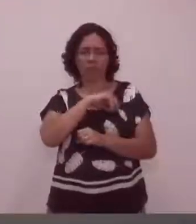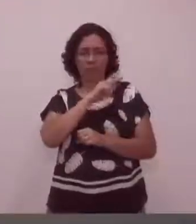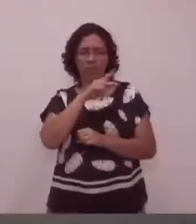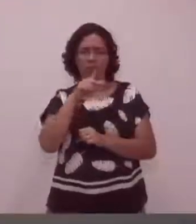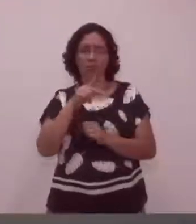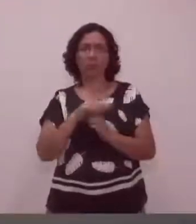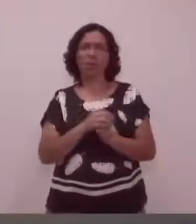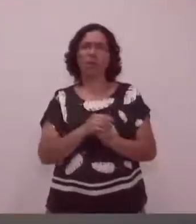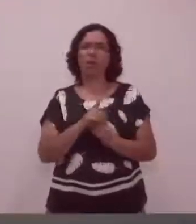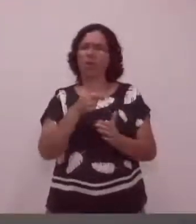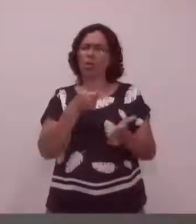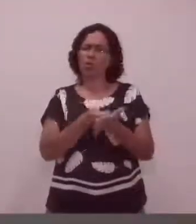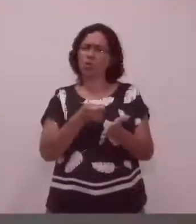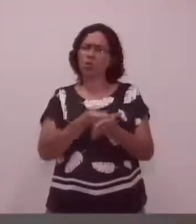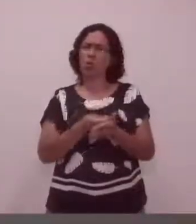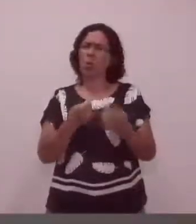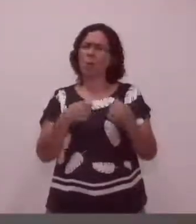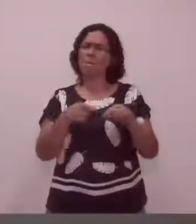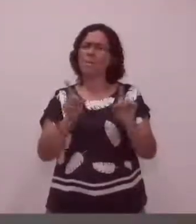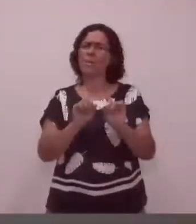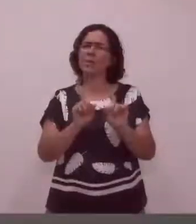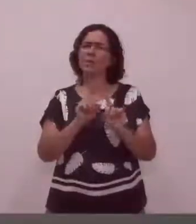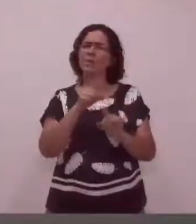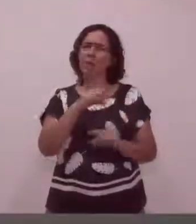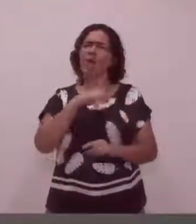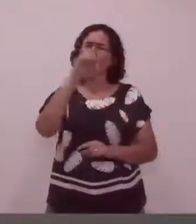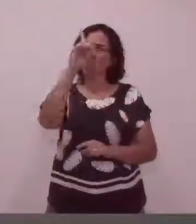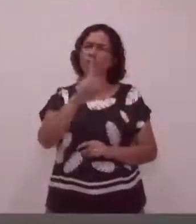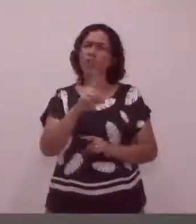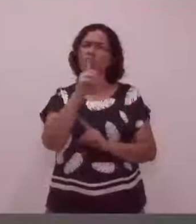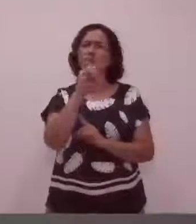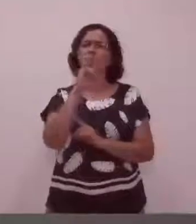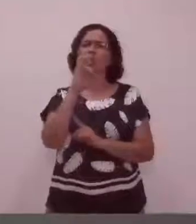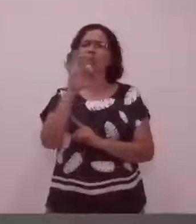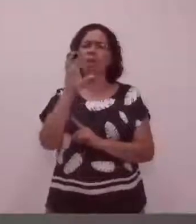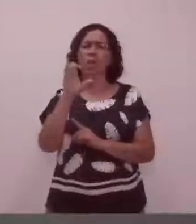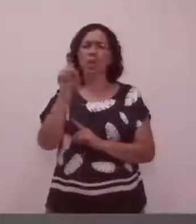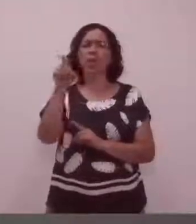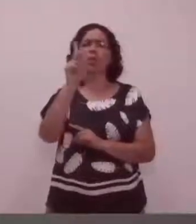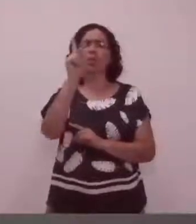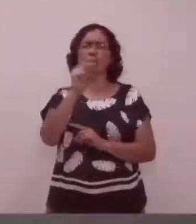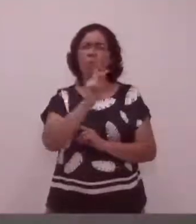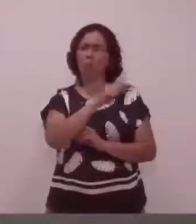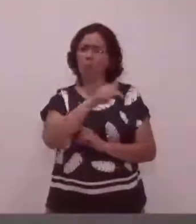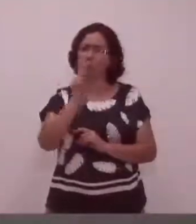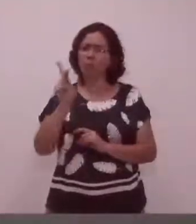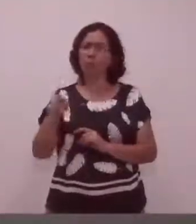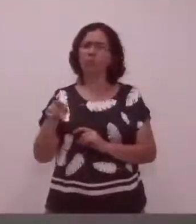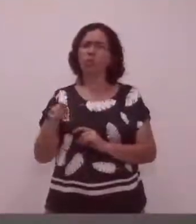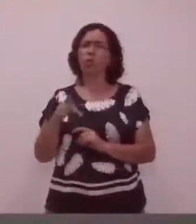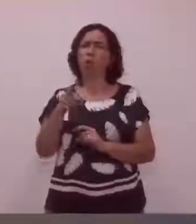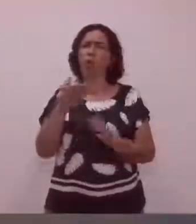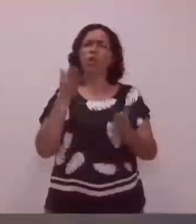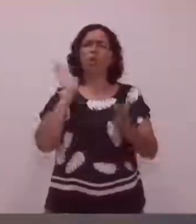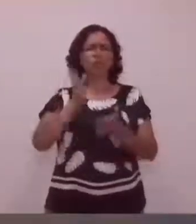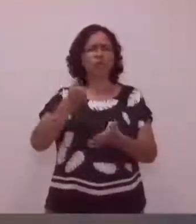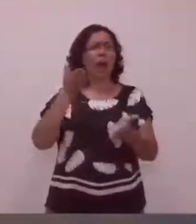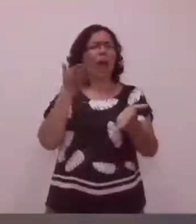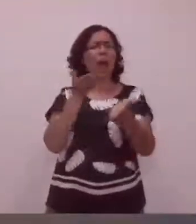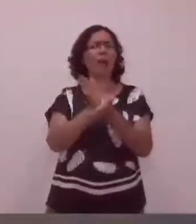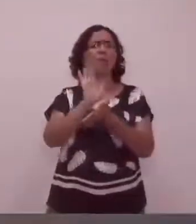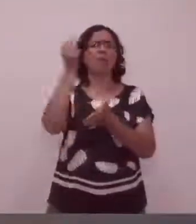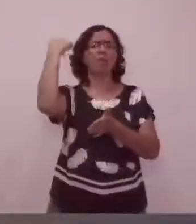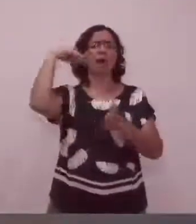Isso aqui não precisa nem cobrar. Isso aqui é direito do educador do município, aprovado em lei nessa